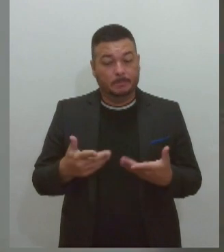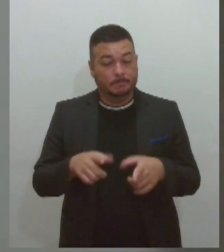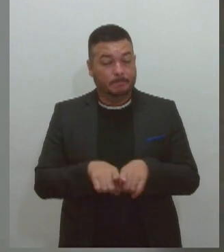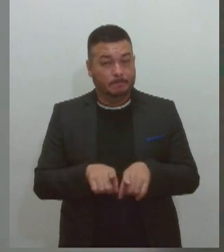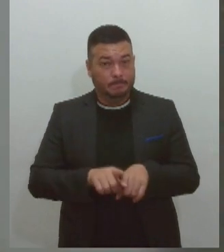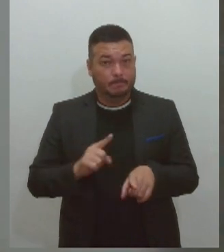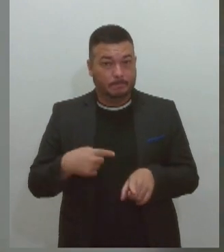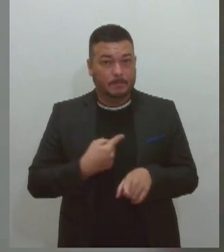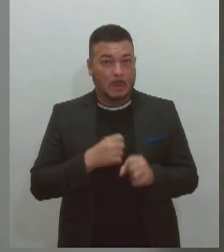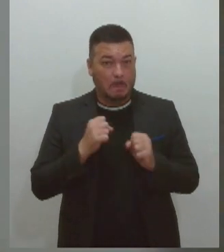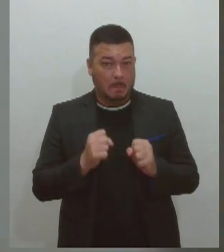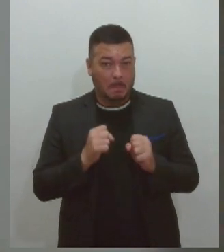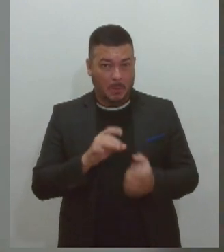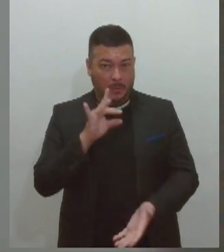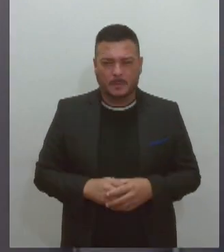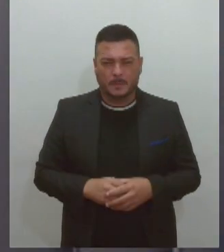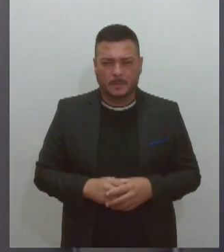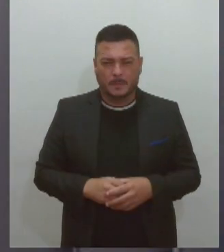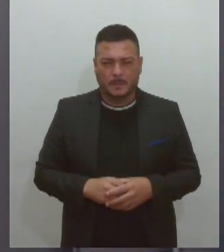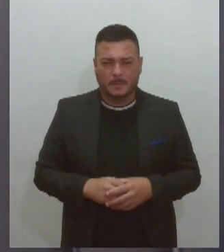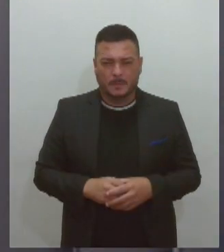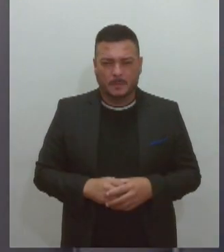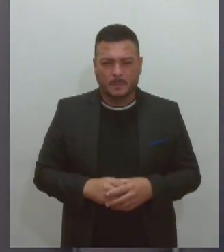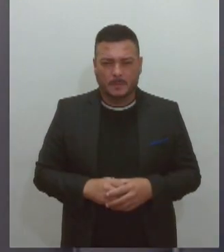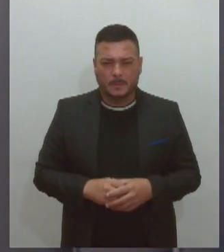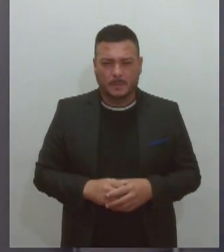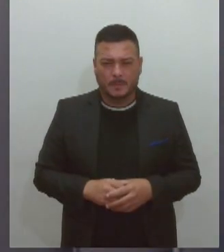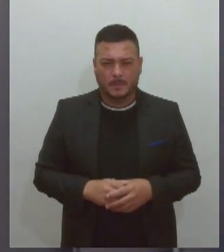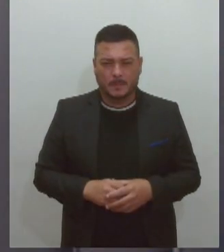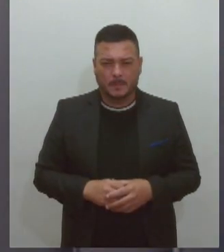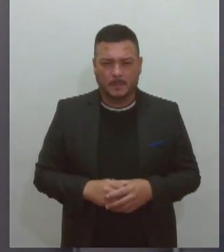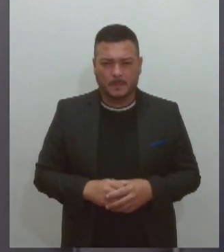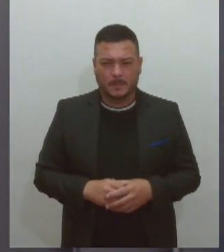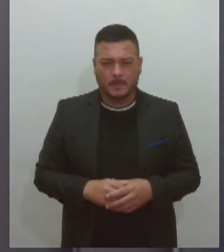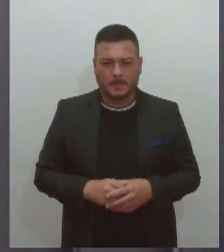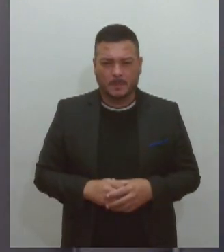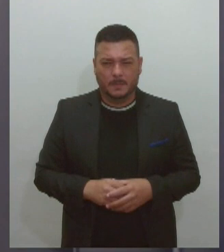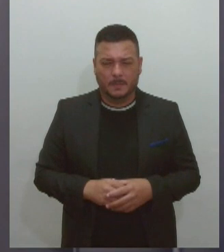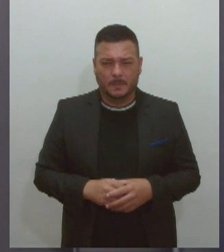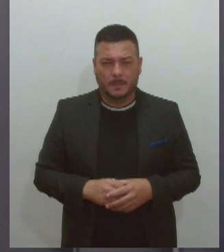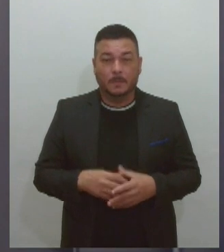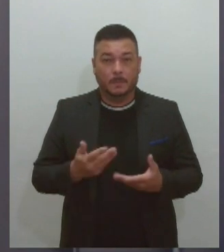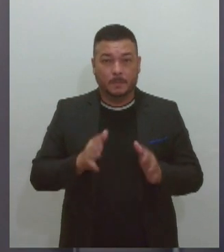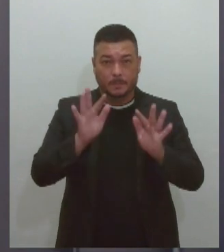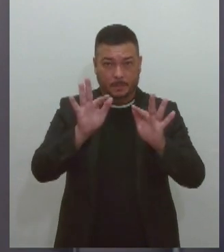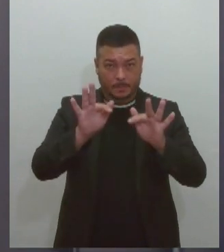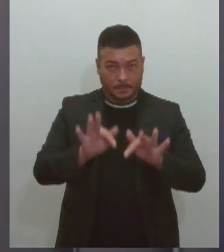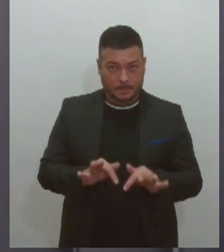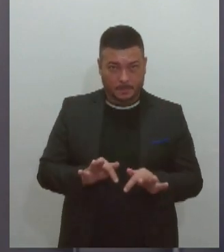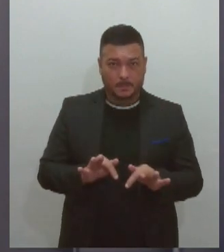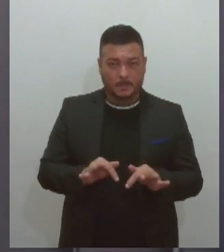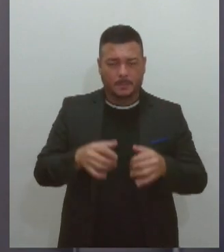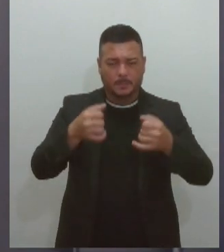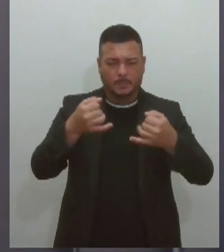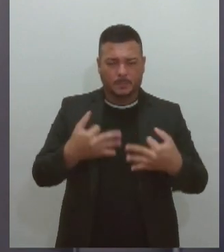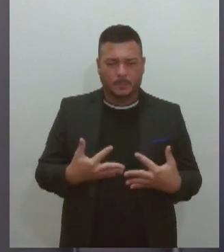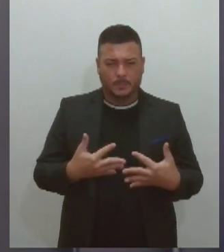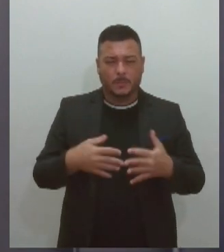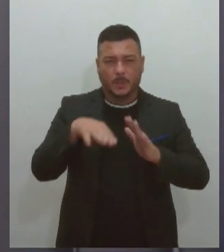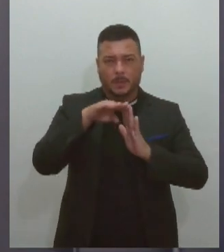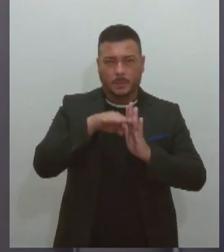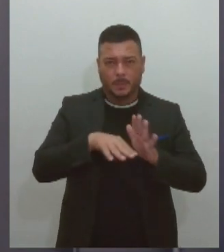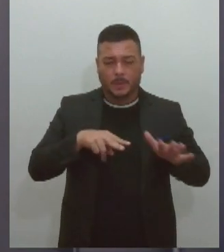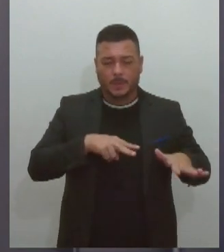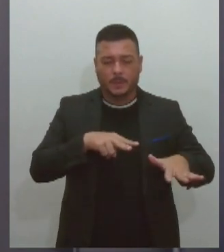fato, ter uma economia mais circular. E para encerrar, fale um pouco sobre a programação da Semana do Meio